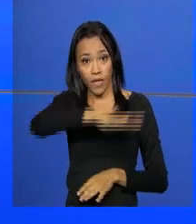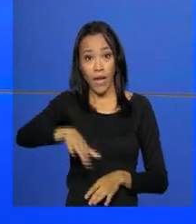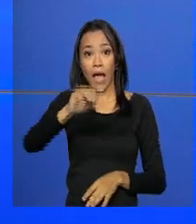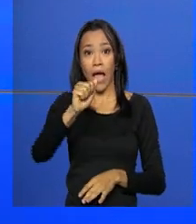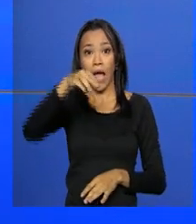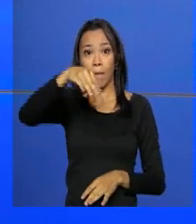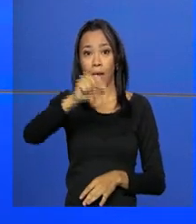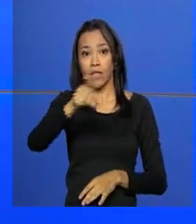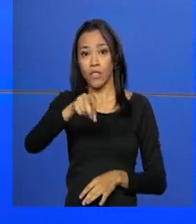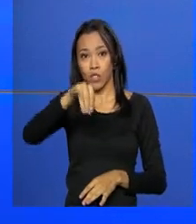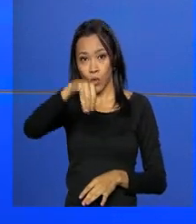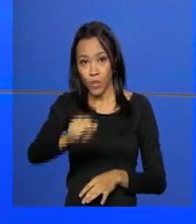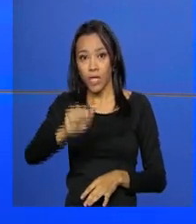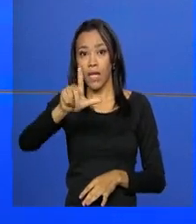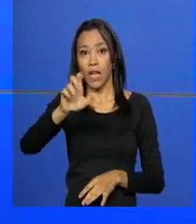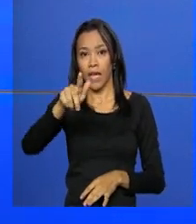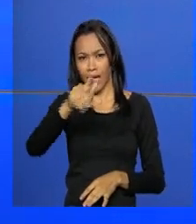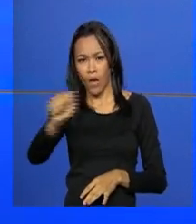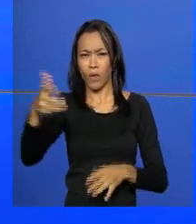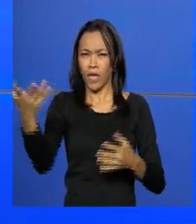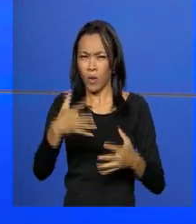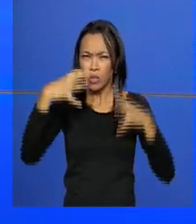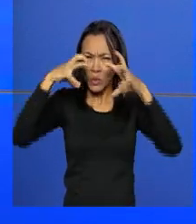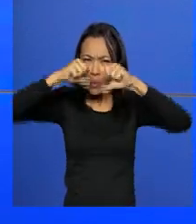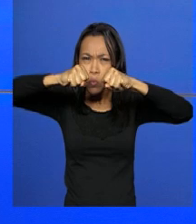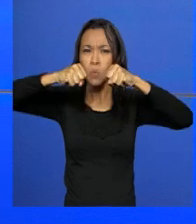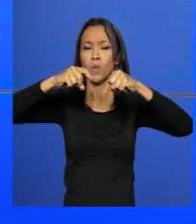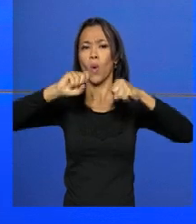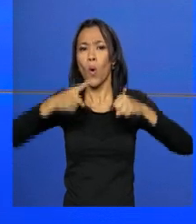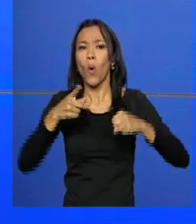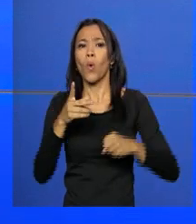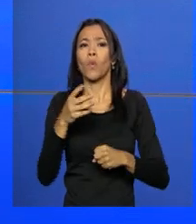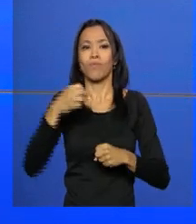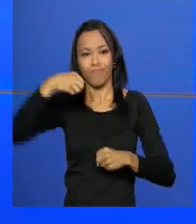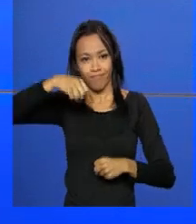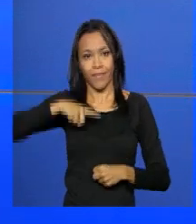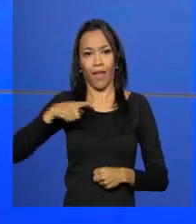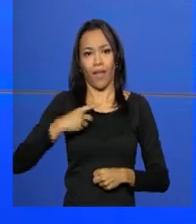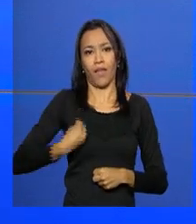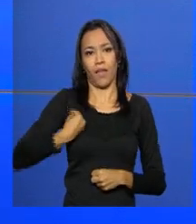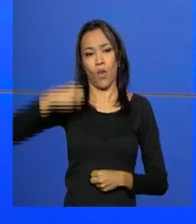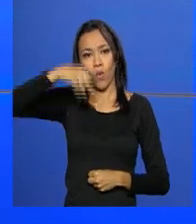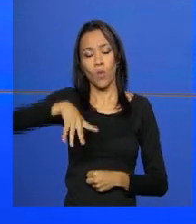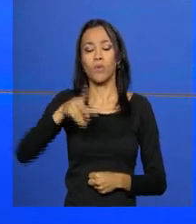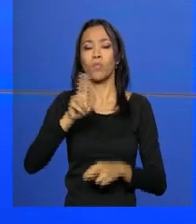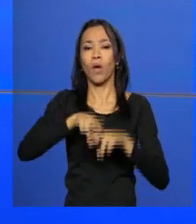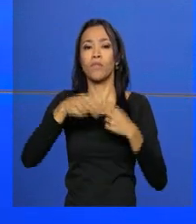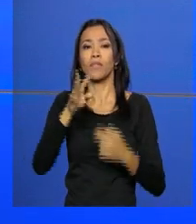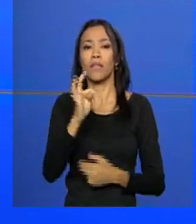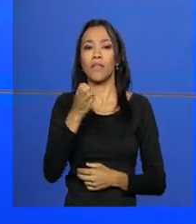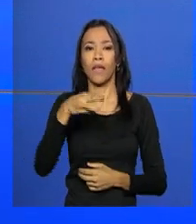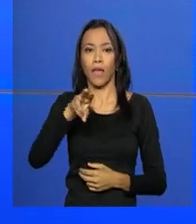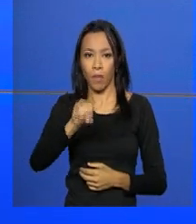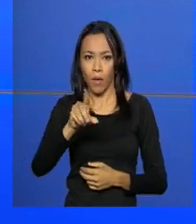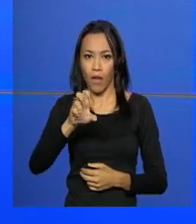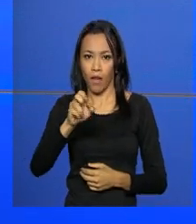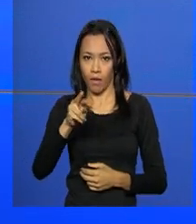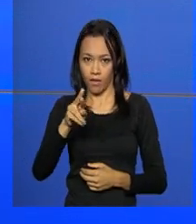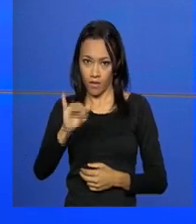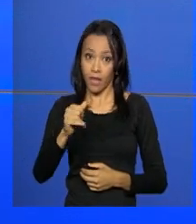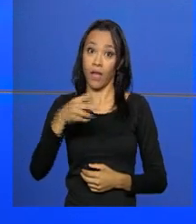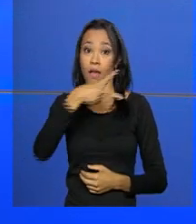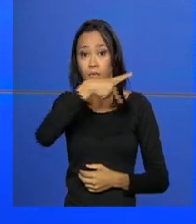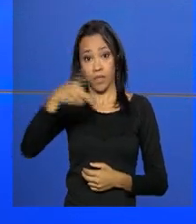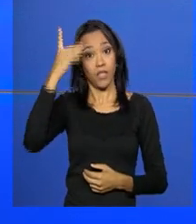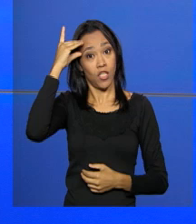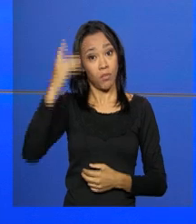que atualmente estão no escuro ou são iluminadas por termoelétricas. Um decreto assinado pela presidenta Dilma Rousseff autoriza o governo, a